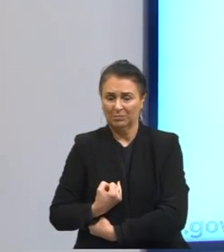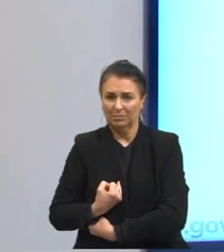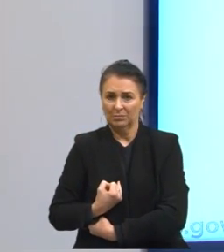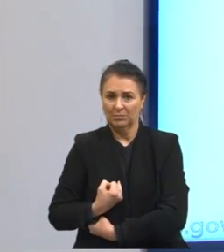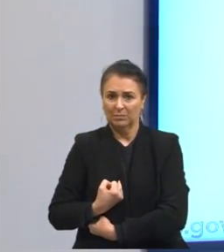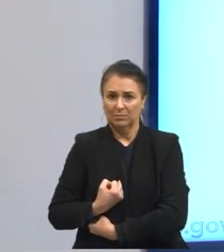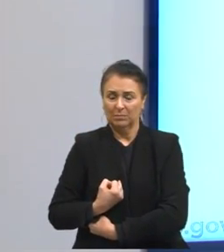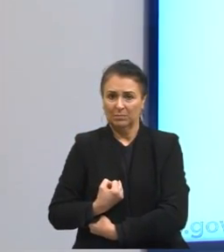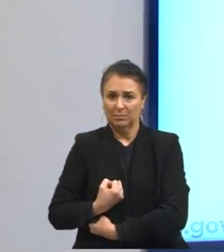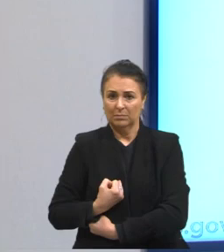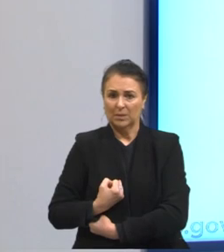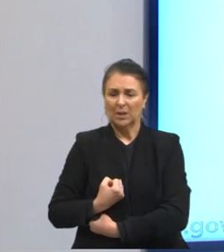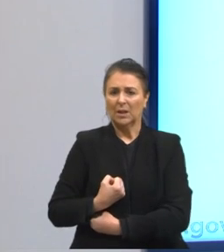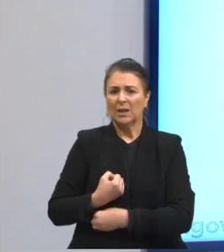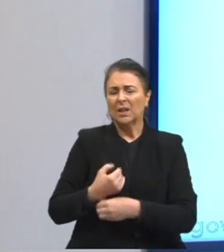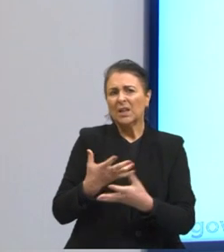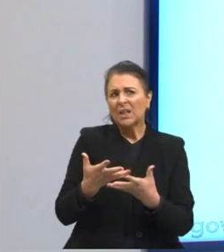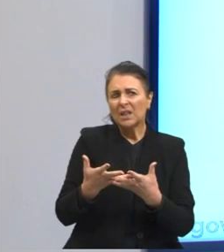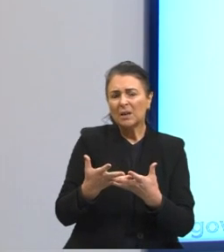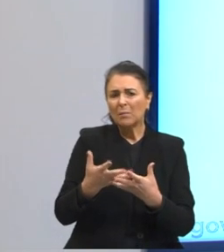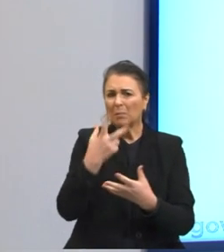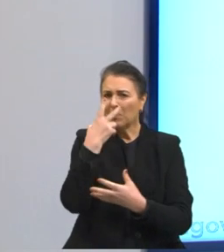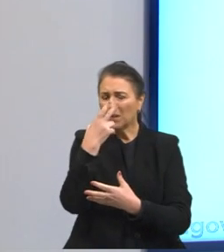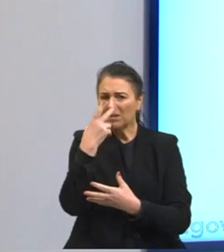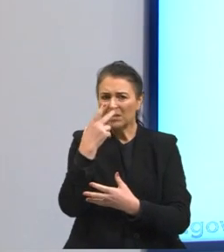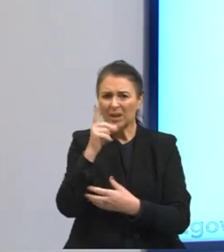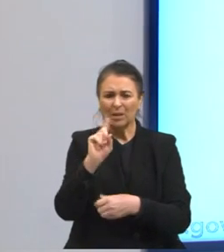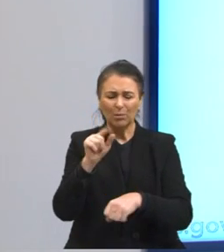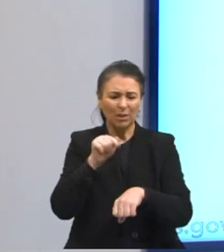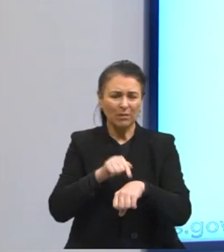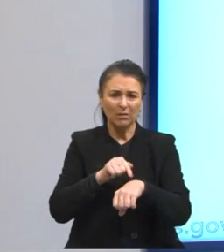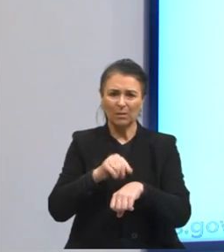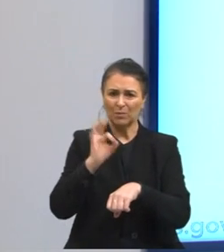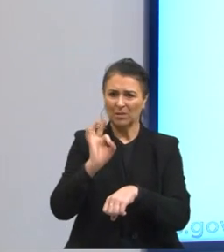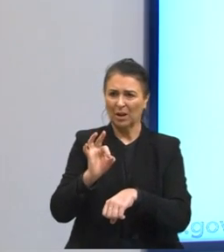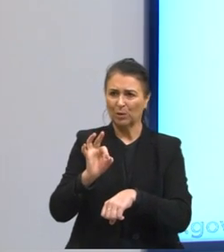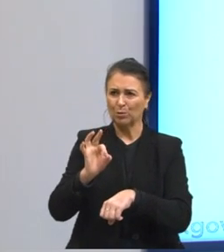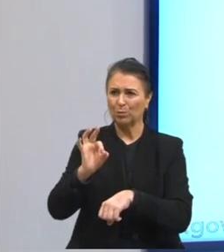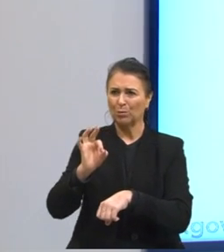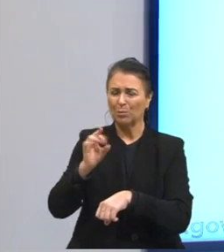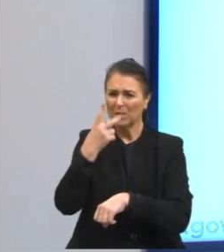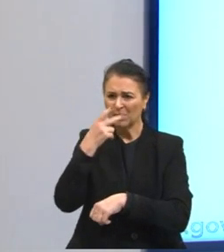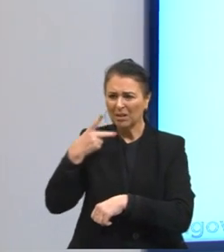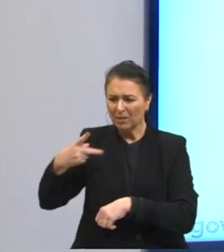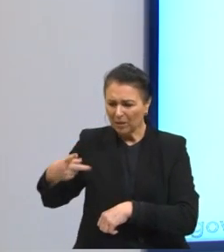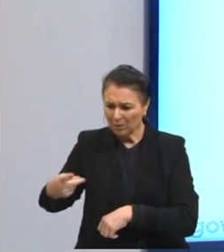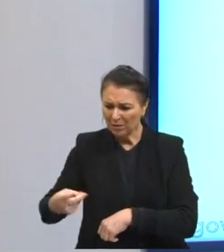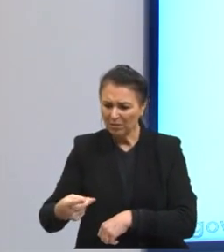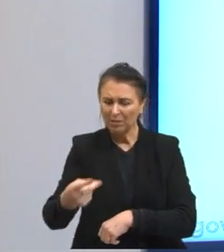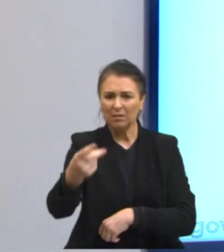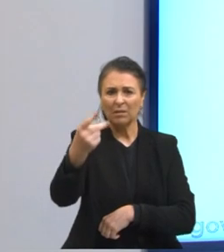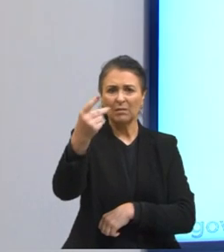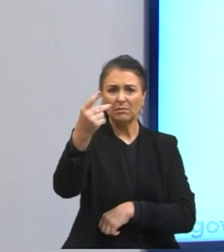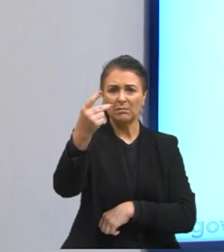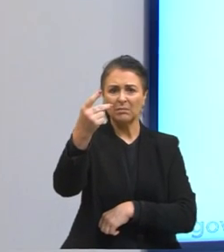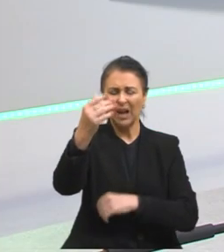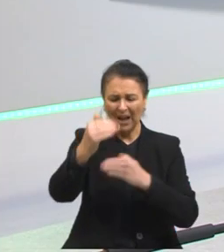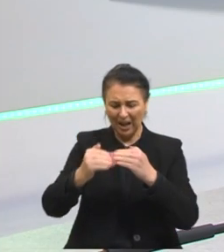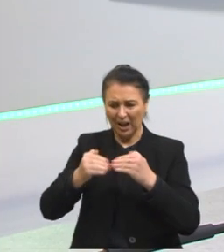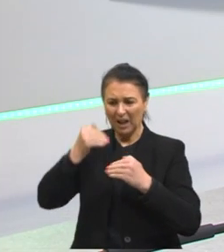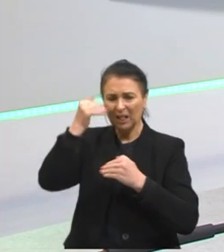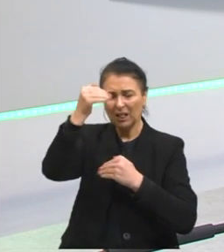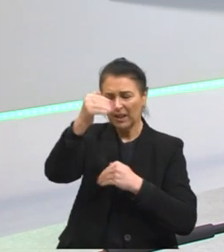E estava como se estivesse fora do tempo em uma eternidade. Ou seja, como se estivesse já vivendo além do tempo.